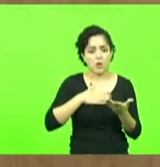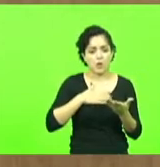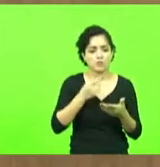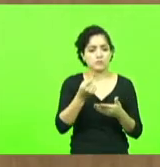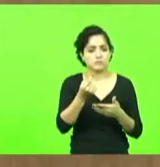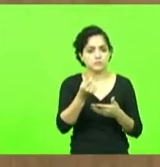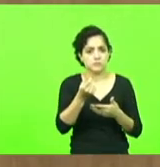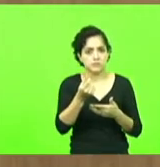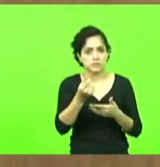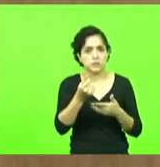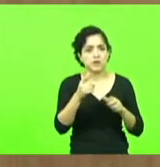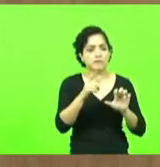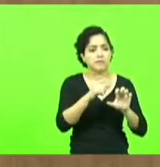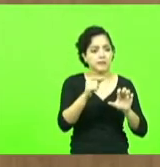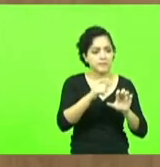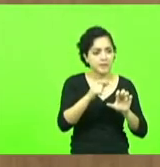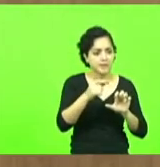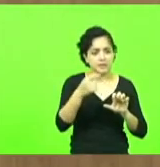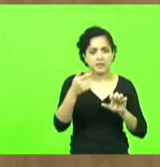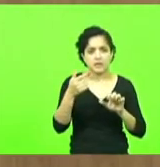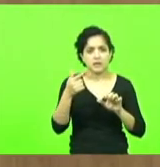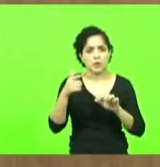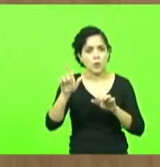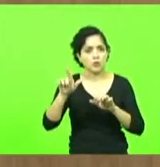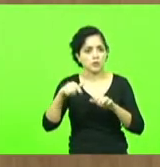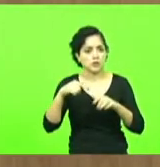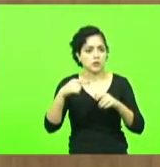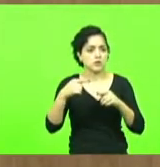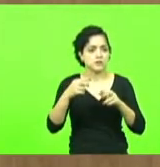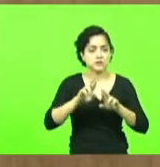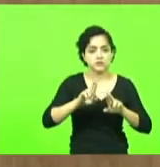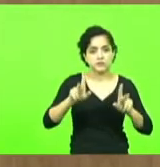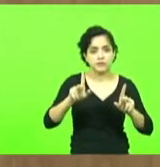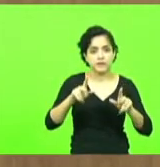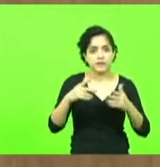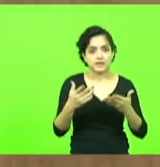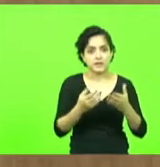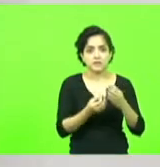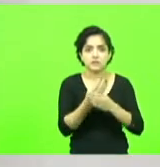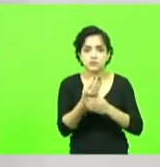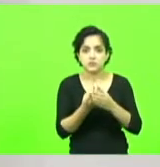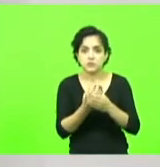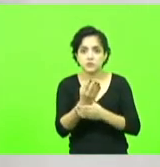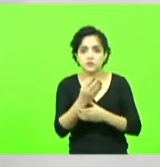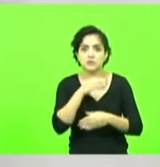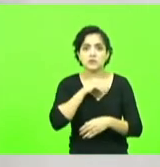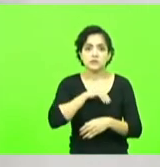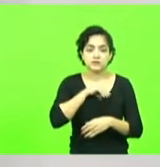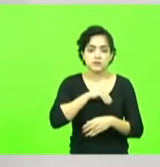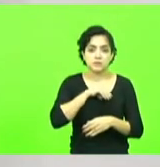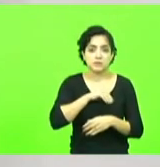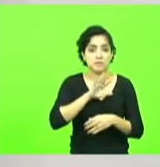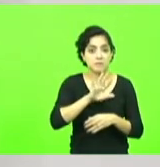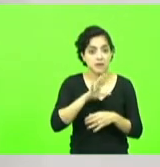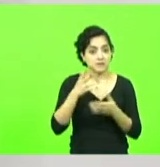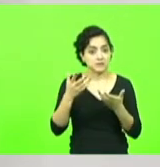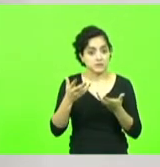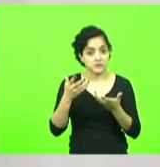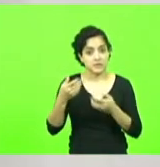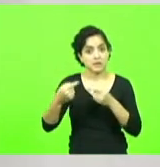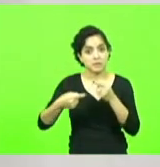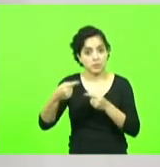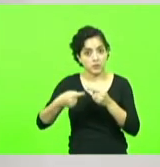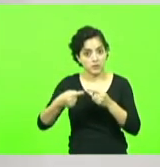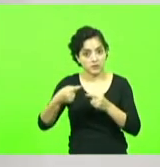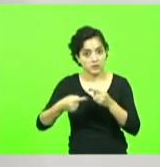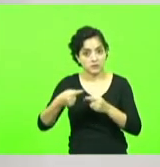empreender vai fazer outra coisa que ali você pode gerar renda ganhar se você quer fazer política você vai